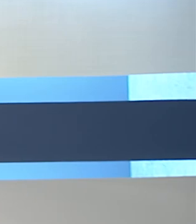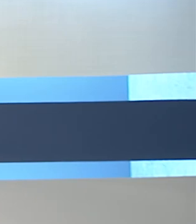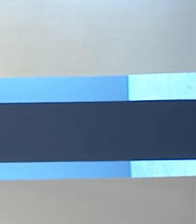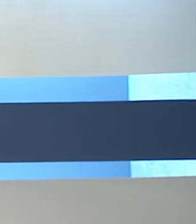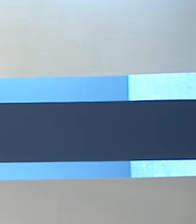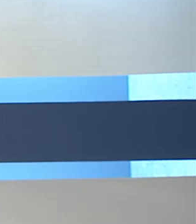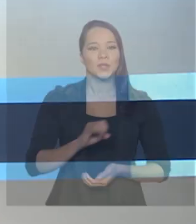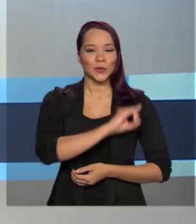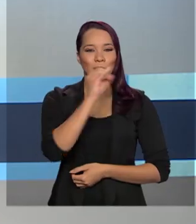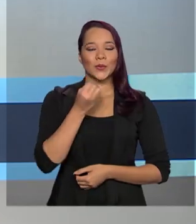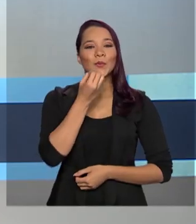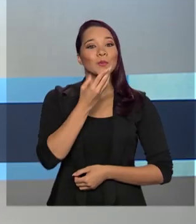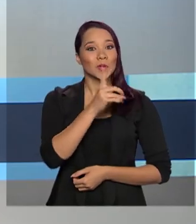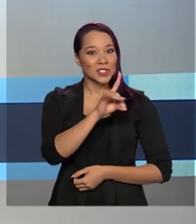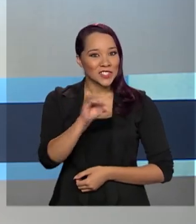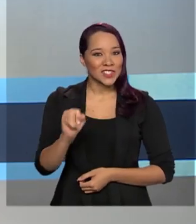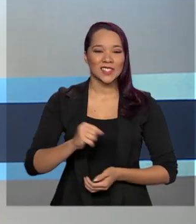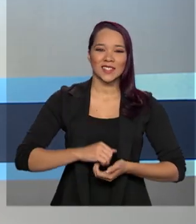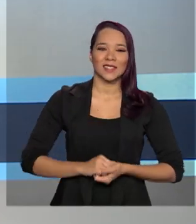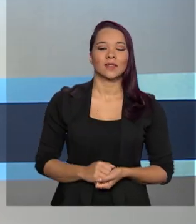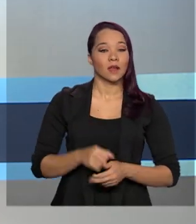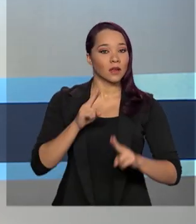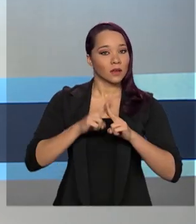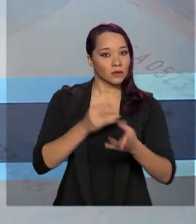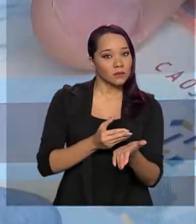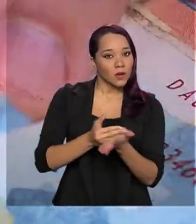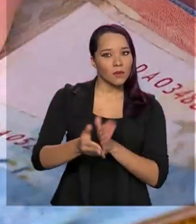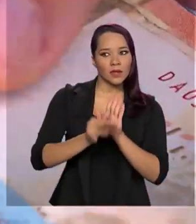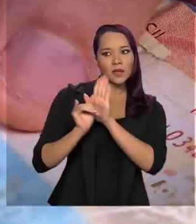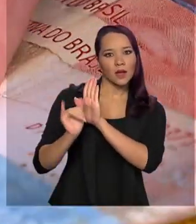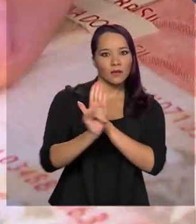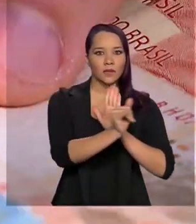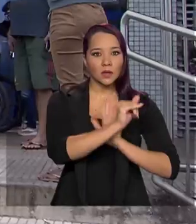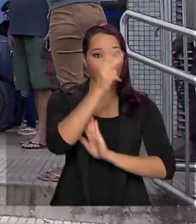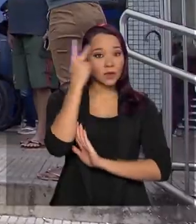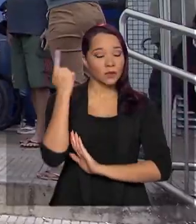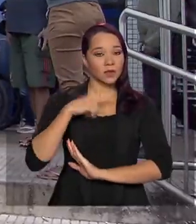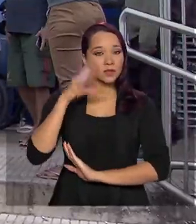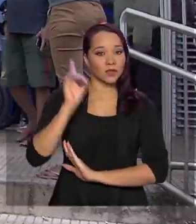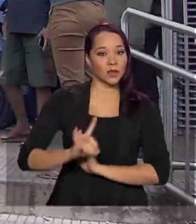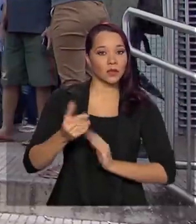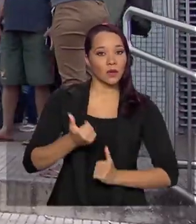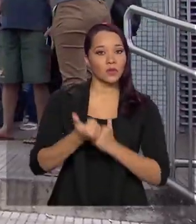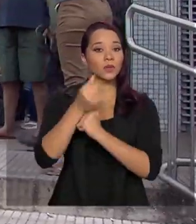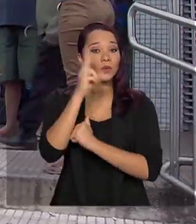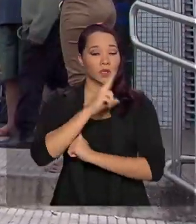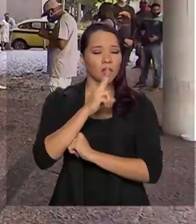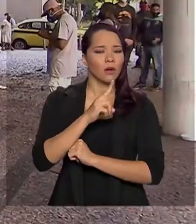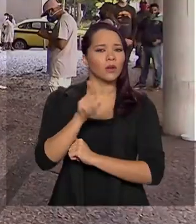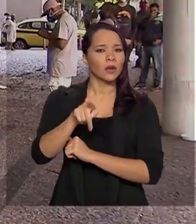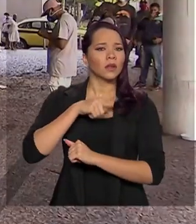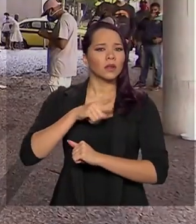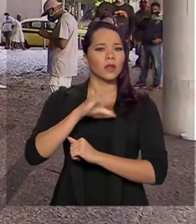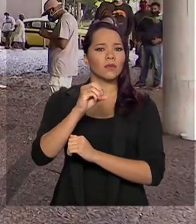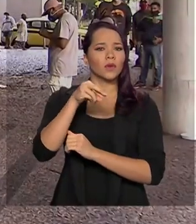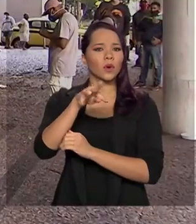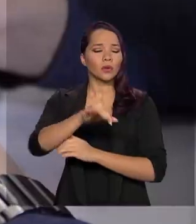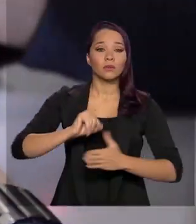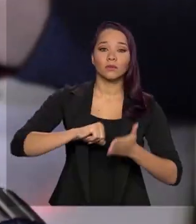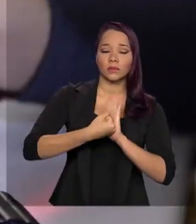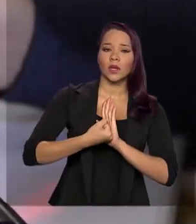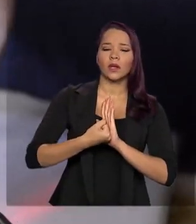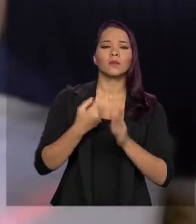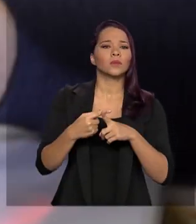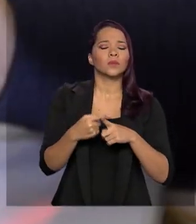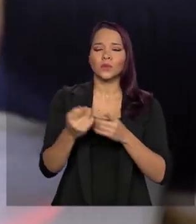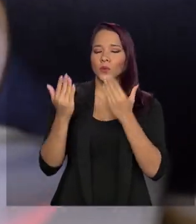Olá, bom dia! Caixa começa a notificar beneficiários do auxílio emergencial que tiveram conta bloqueada por